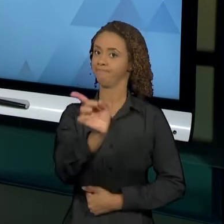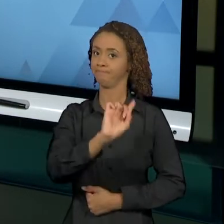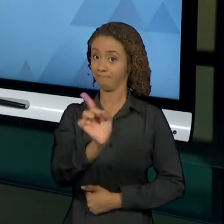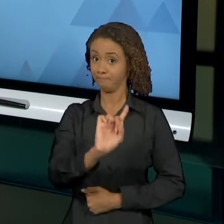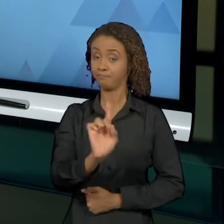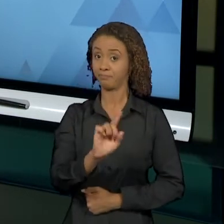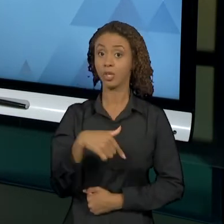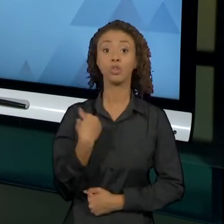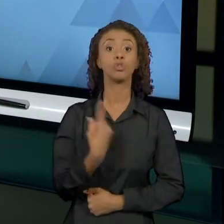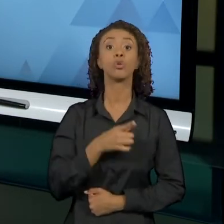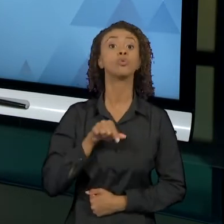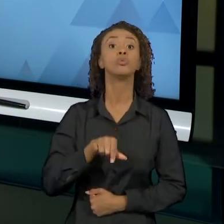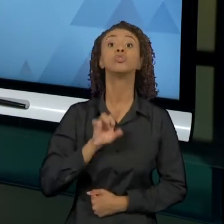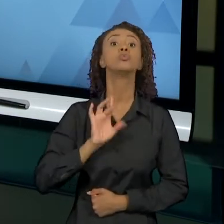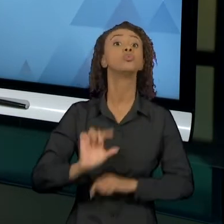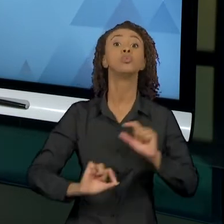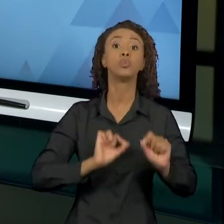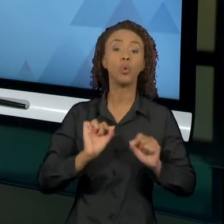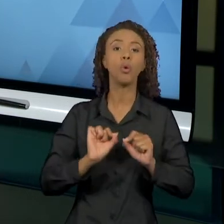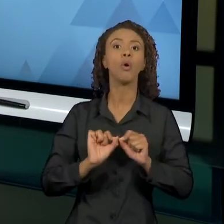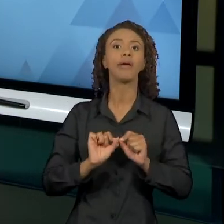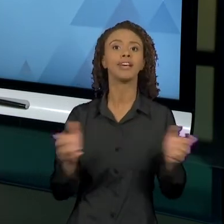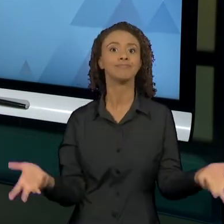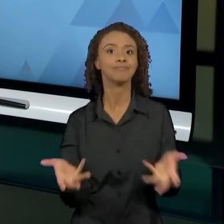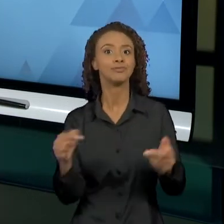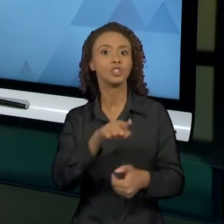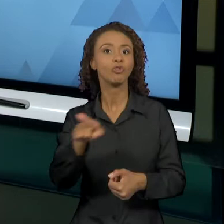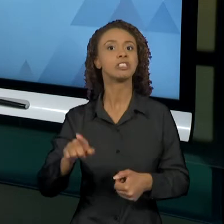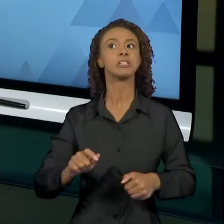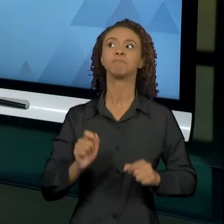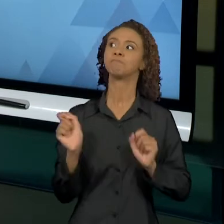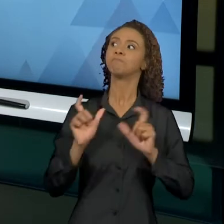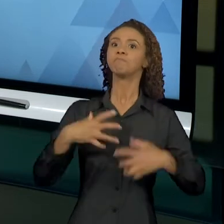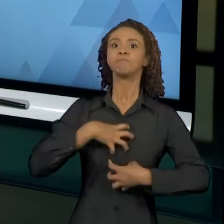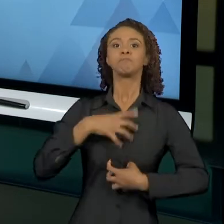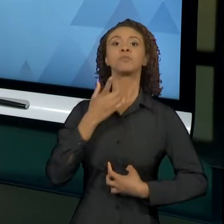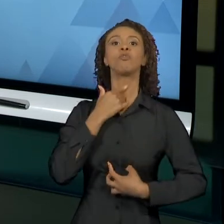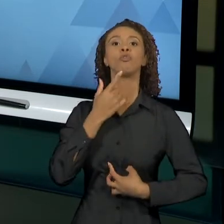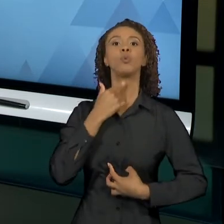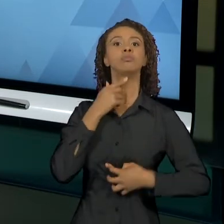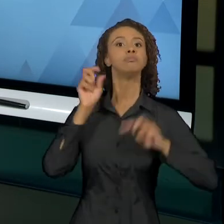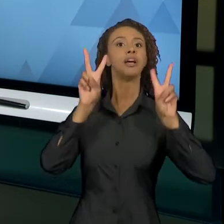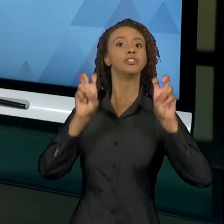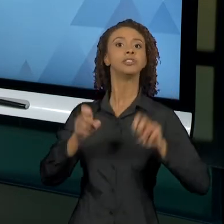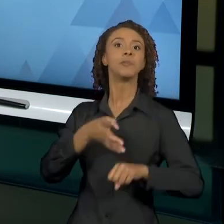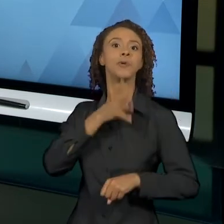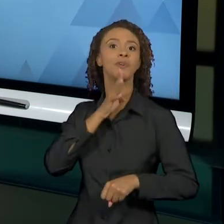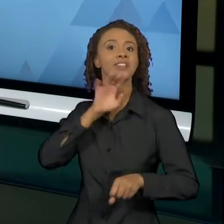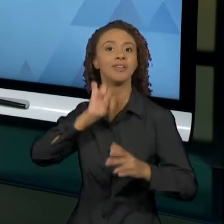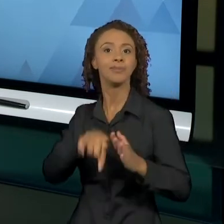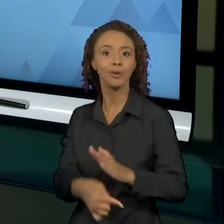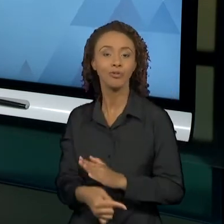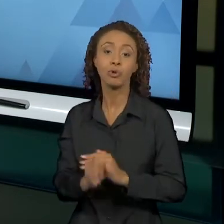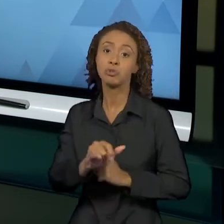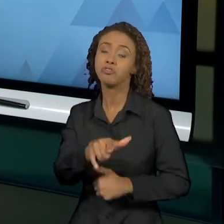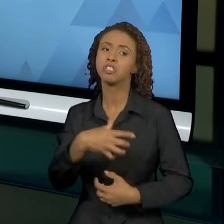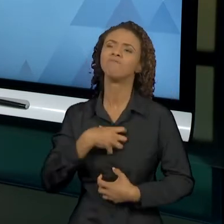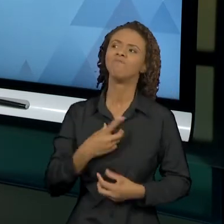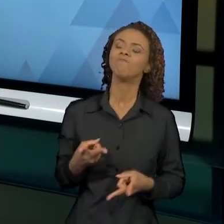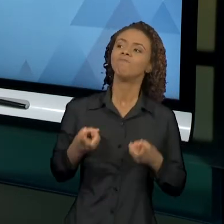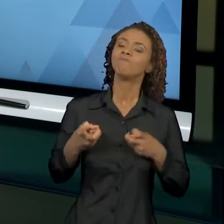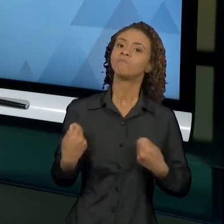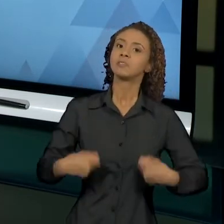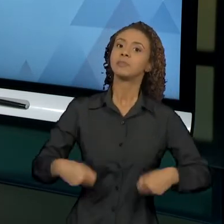estamos aqui para despertar em vocês o interesse pelas temáticas e o aprofundamento caso vocês sintam necessidade